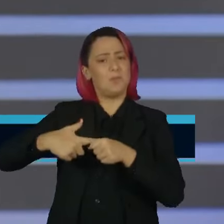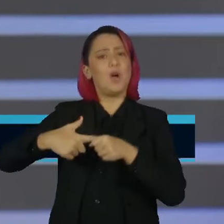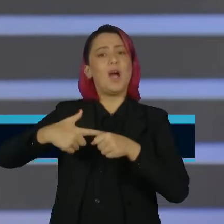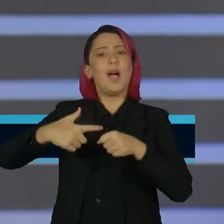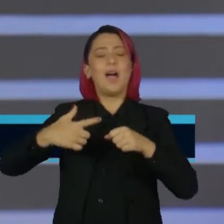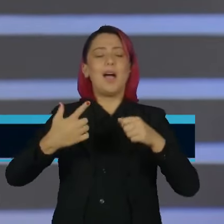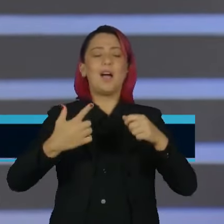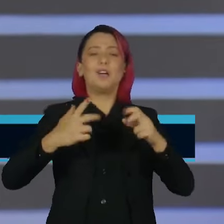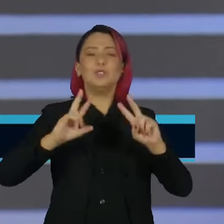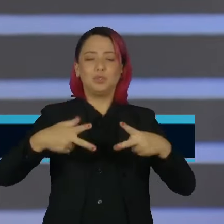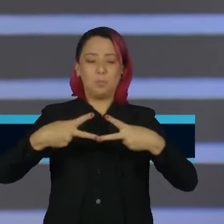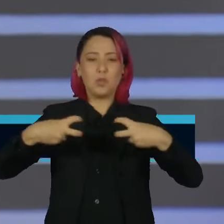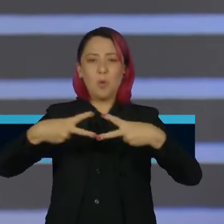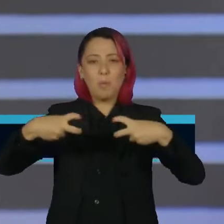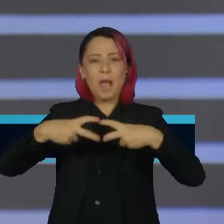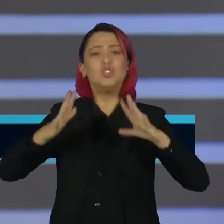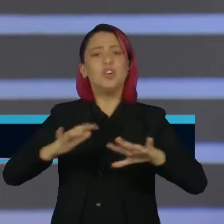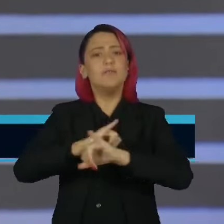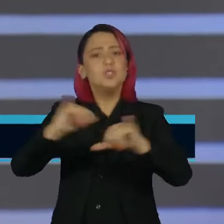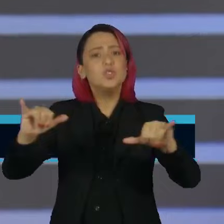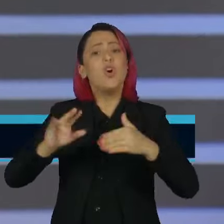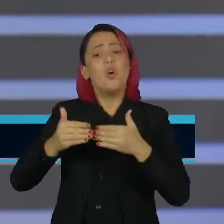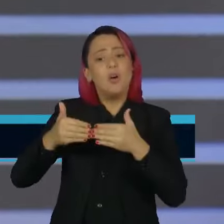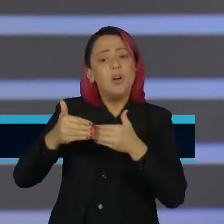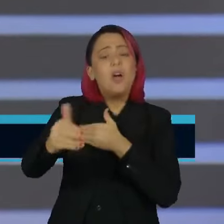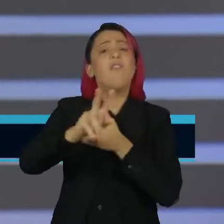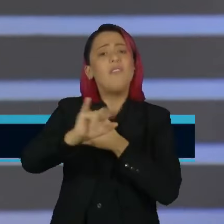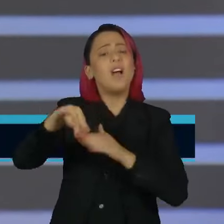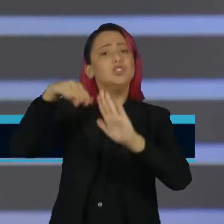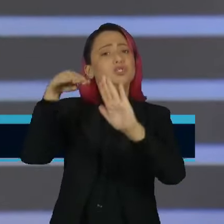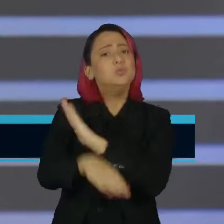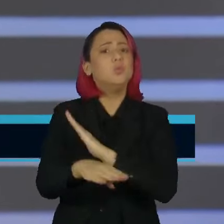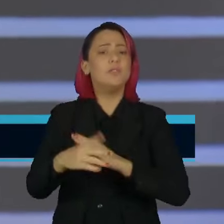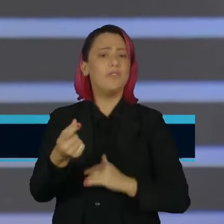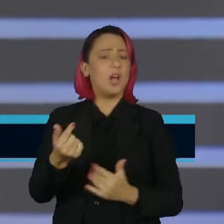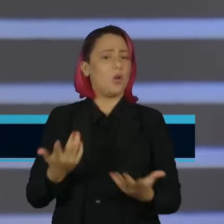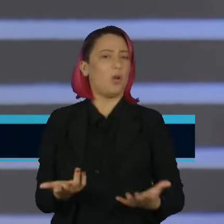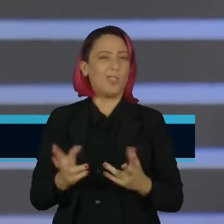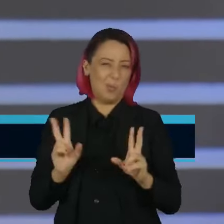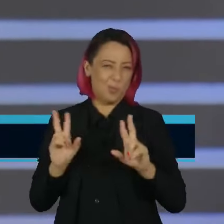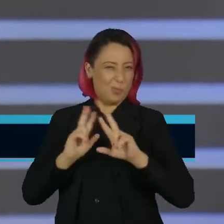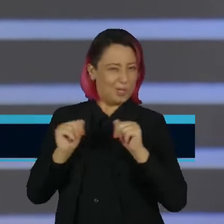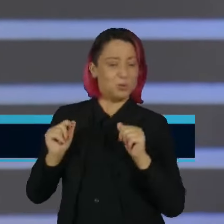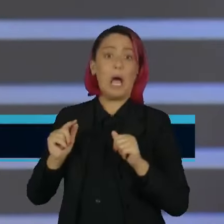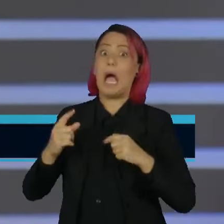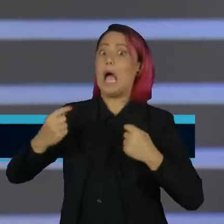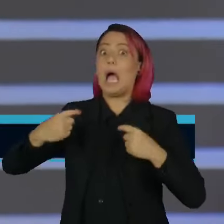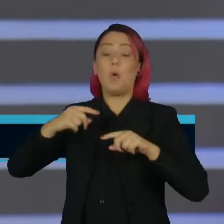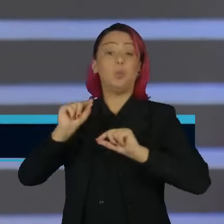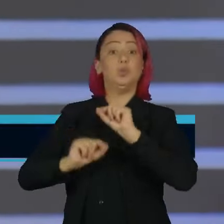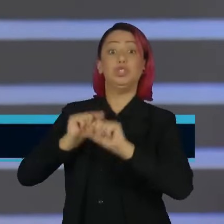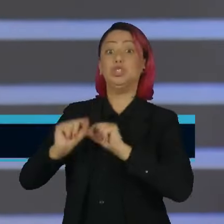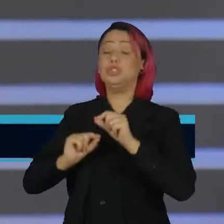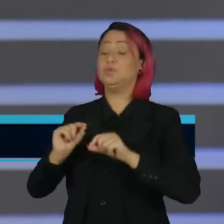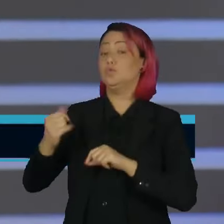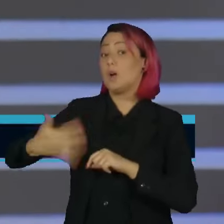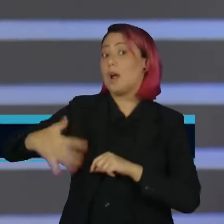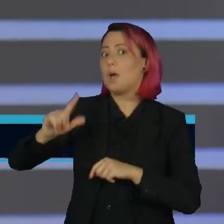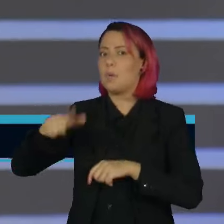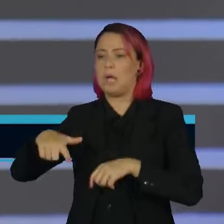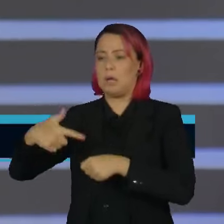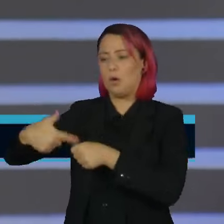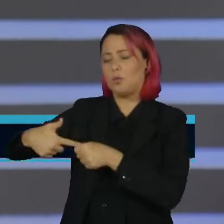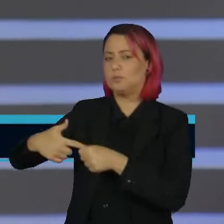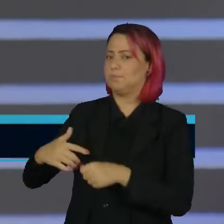preço do QAV. Então, não é o combustível só e o combustível é responsável por 30% do preço da passagem. Então, tem